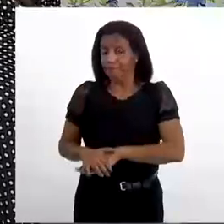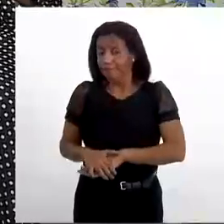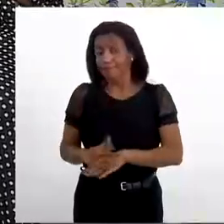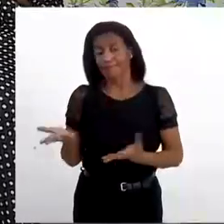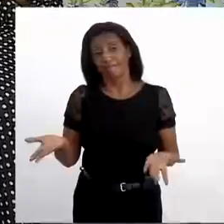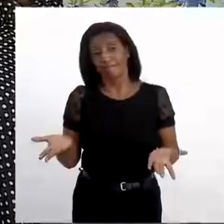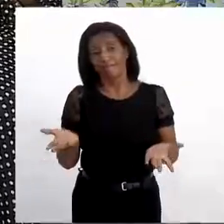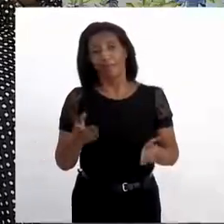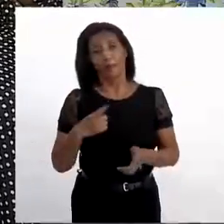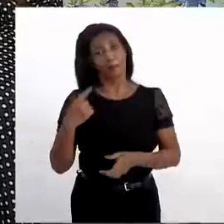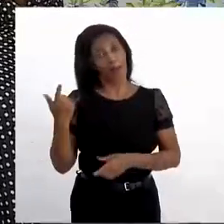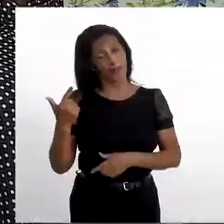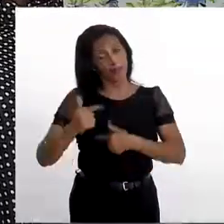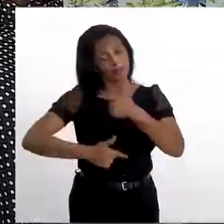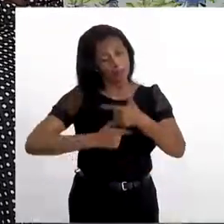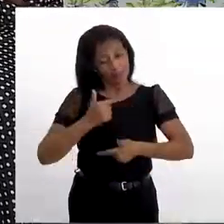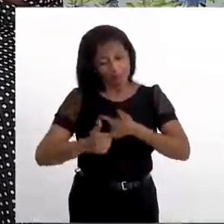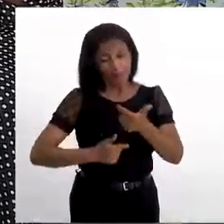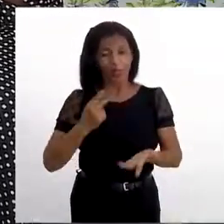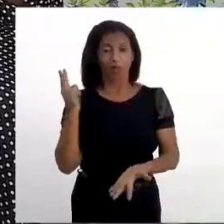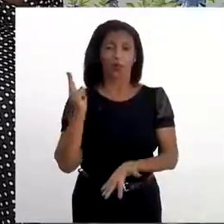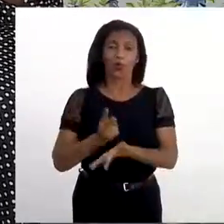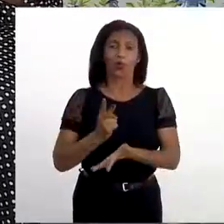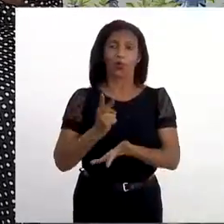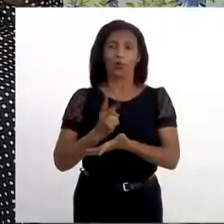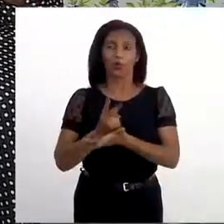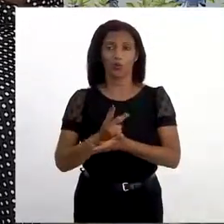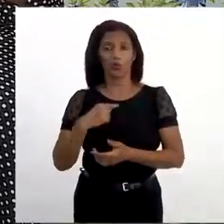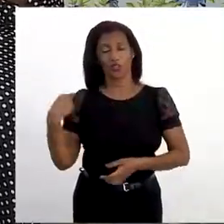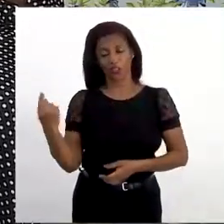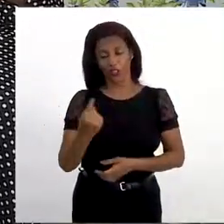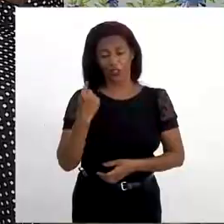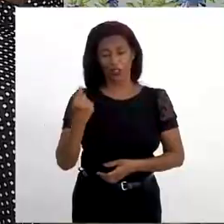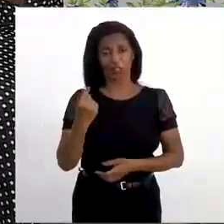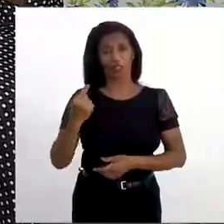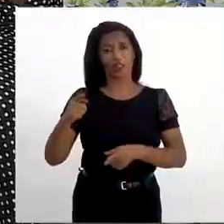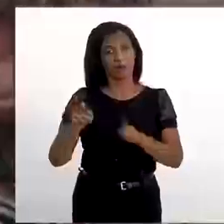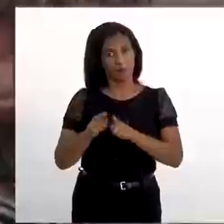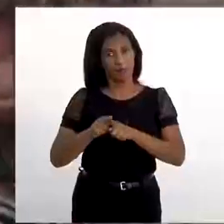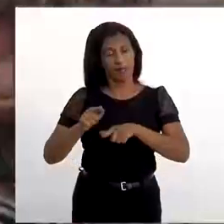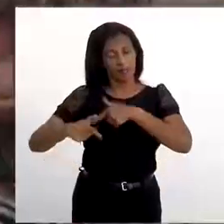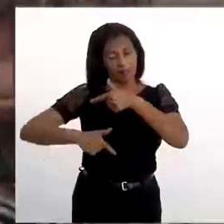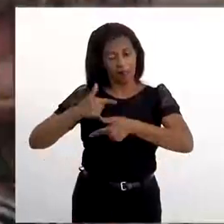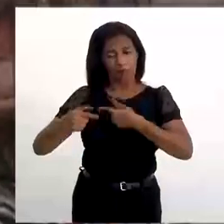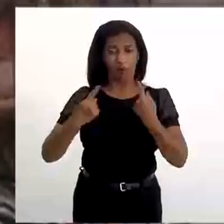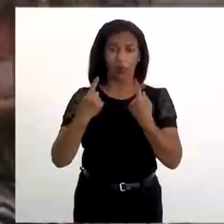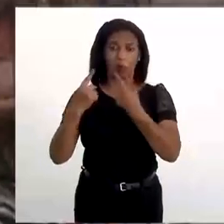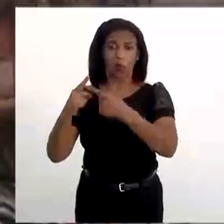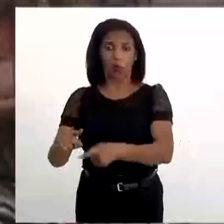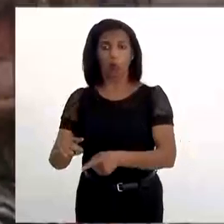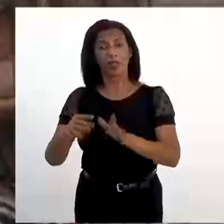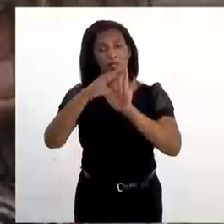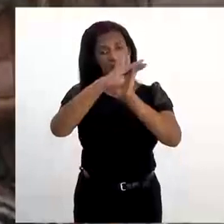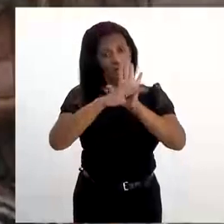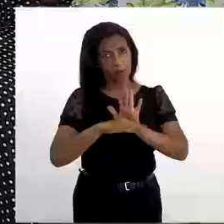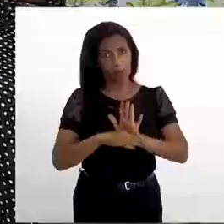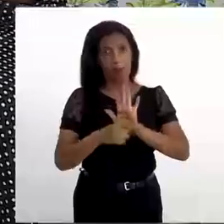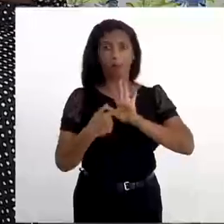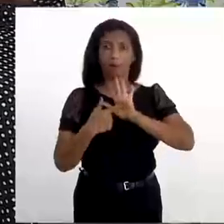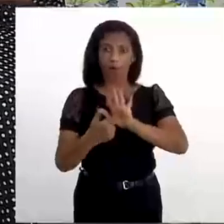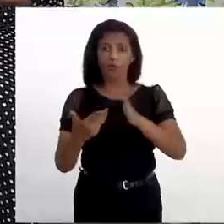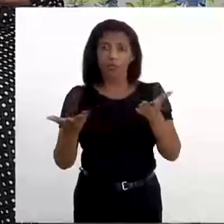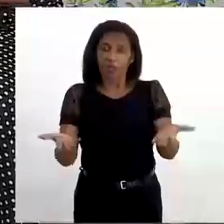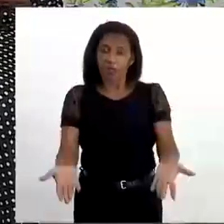mas a luta continua. Nós estamos todos na luta contra e esse tipo de programa